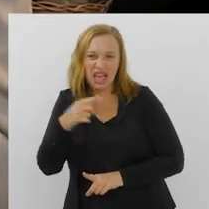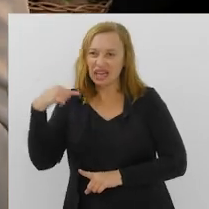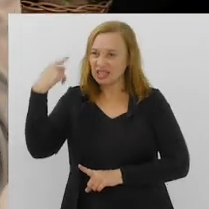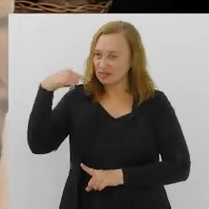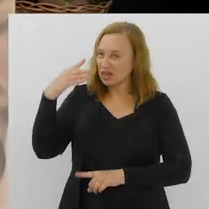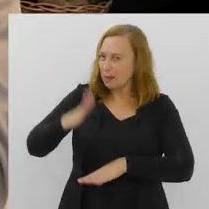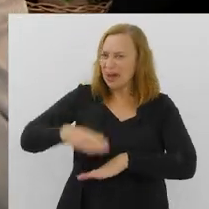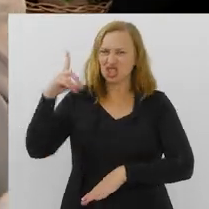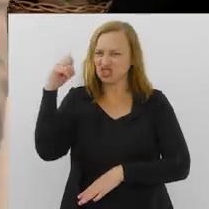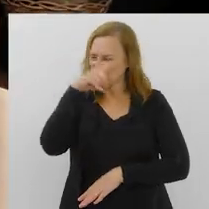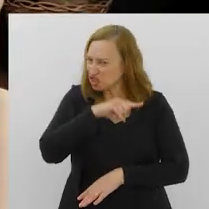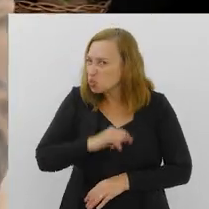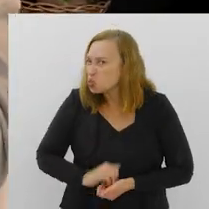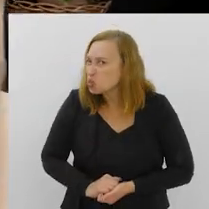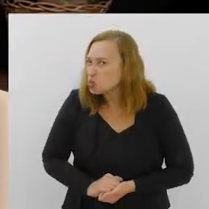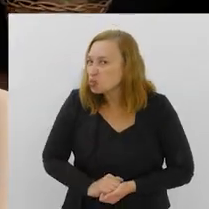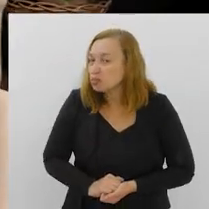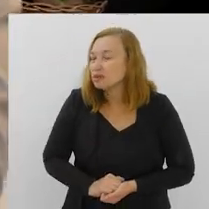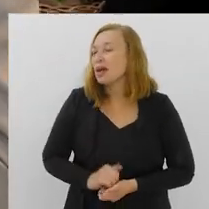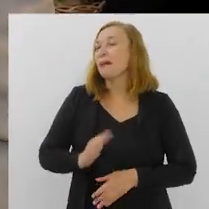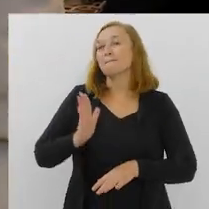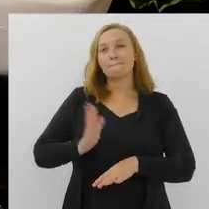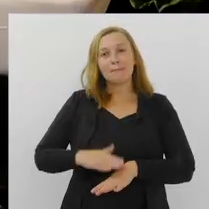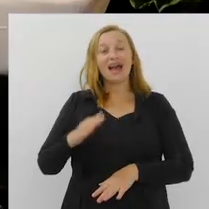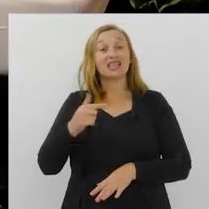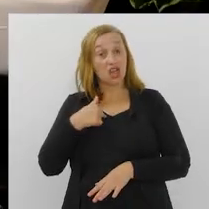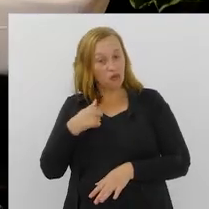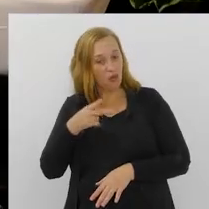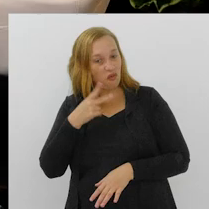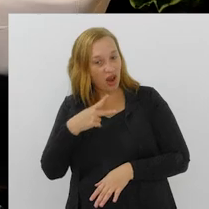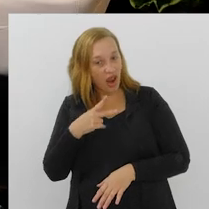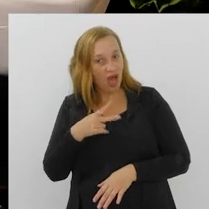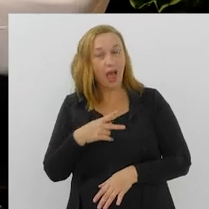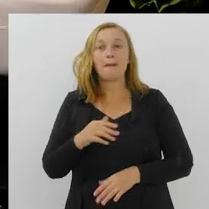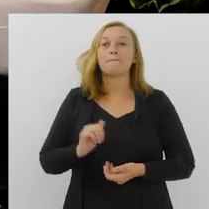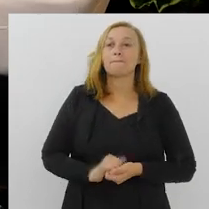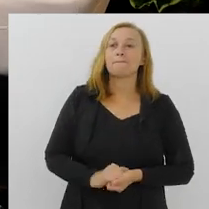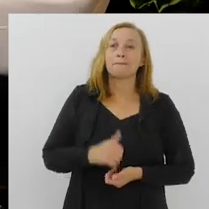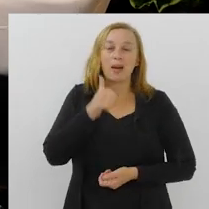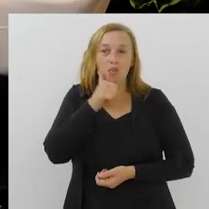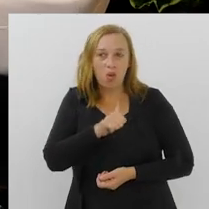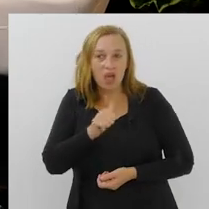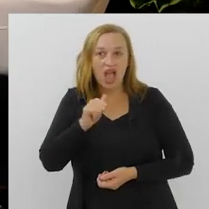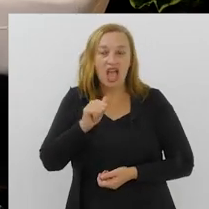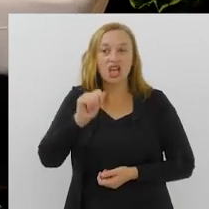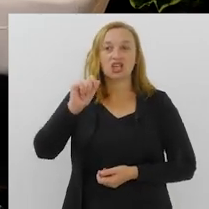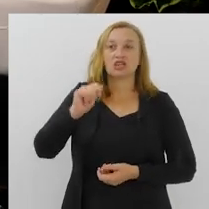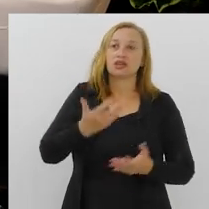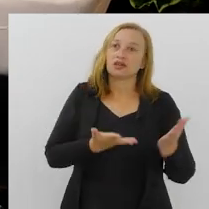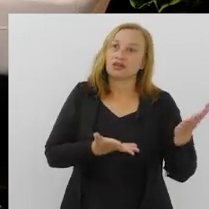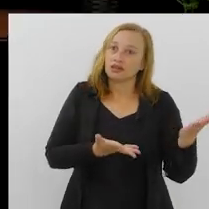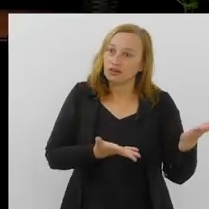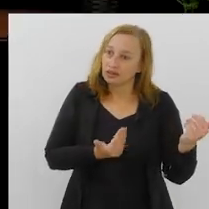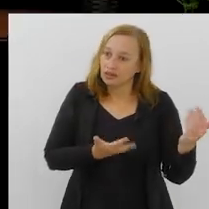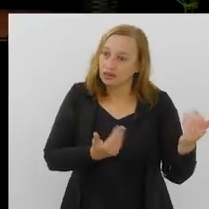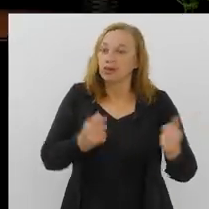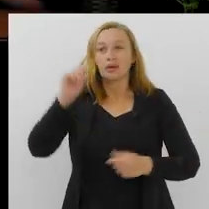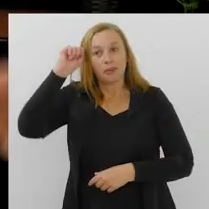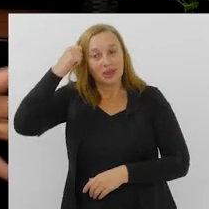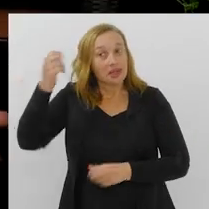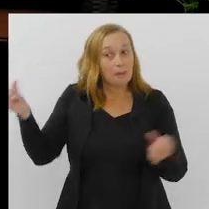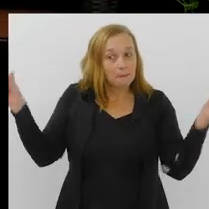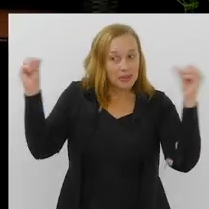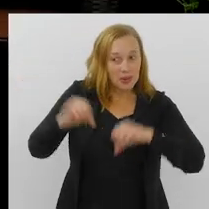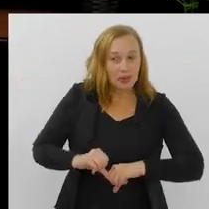a jovem advogada, mulher, é mais difícil? Muito mais, eu vou acrescentar. Para a mulher, jovem, preta,